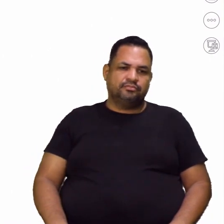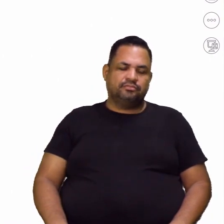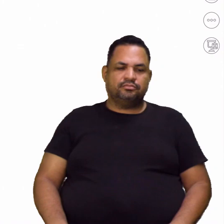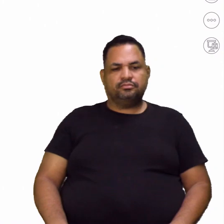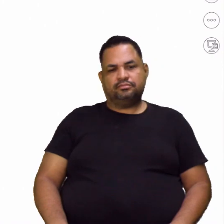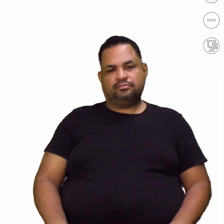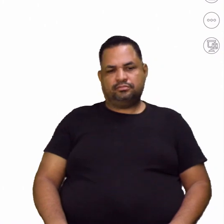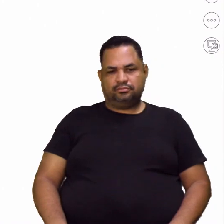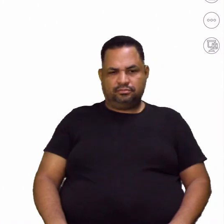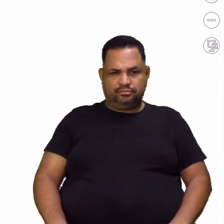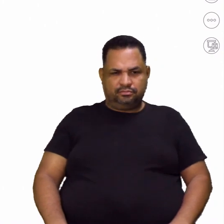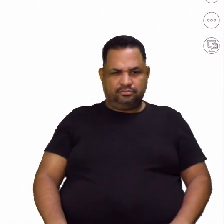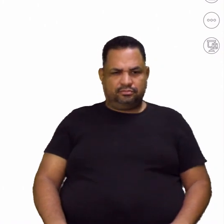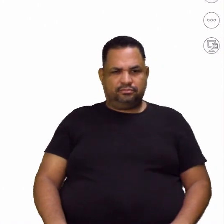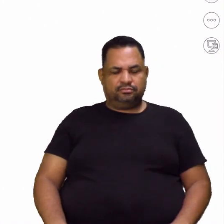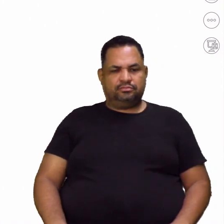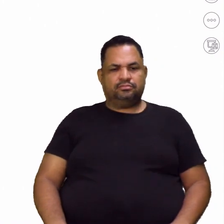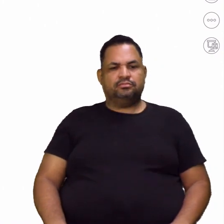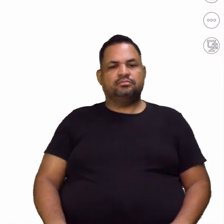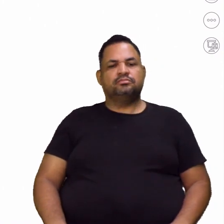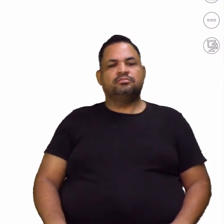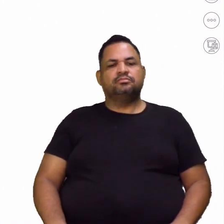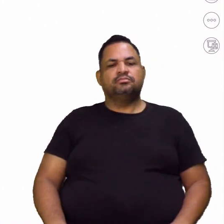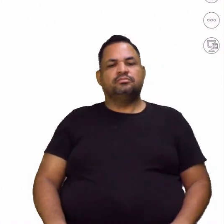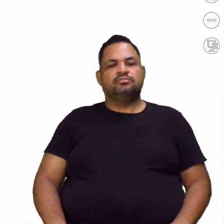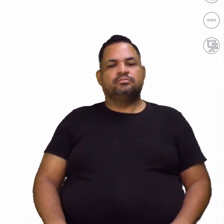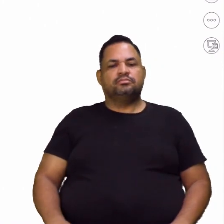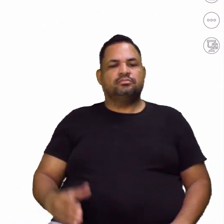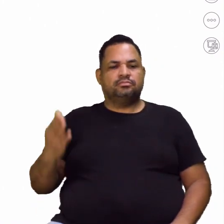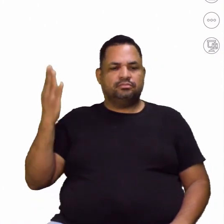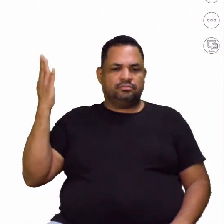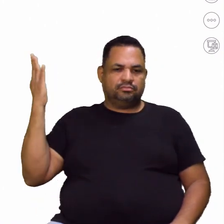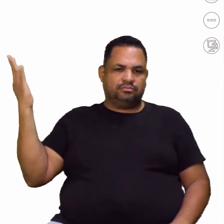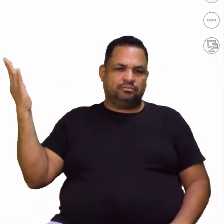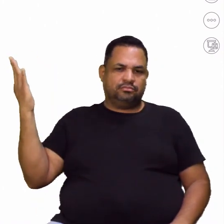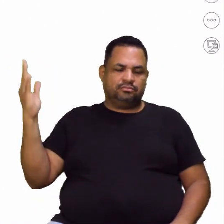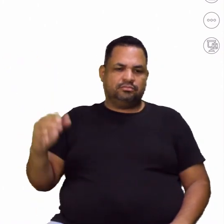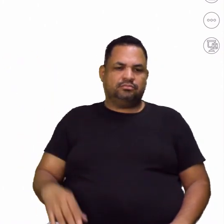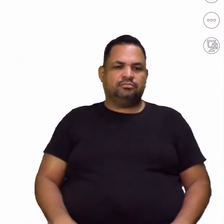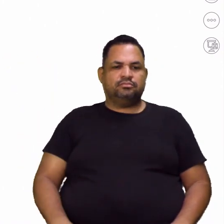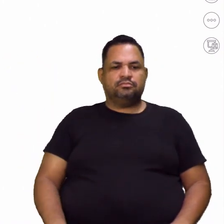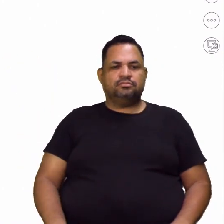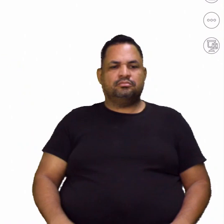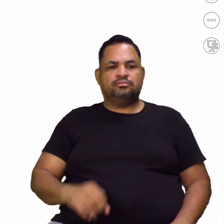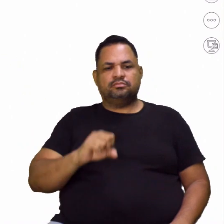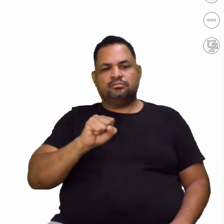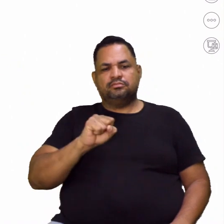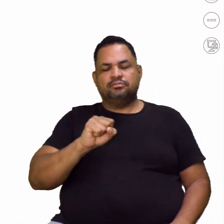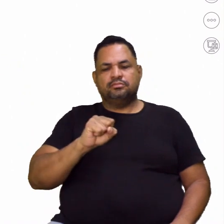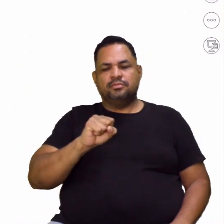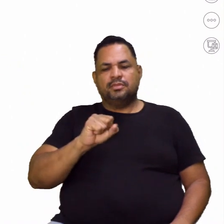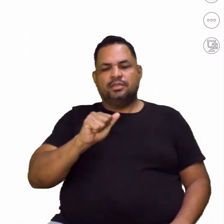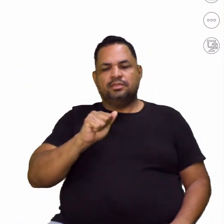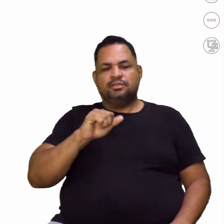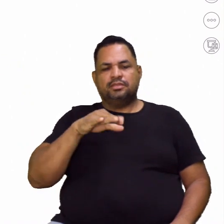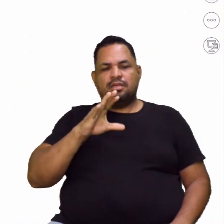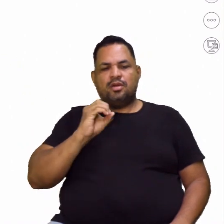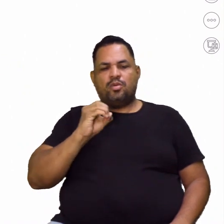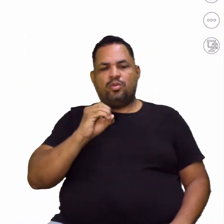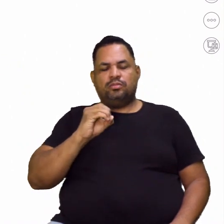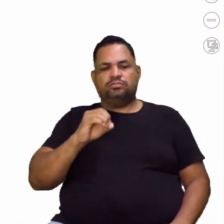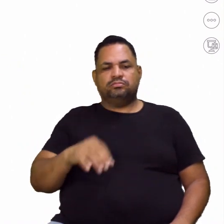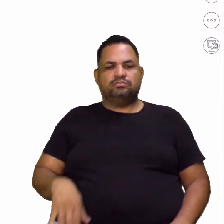Então, nós temos aqui, ó. São. Ó, esse são quer dizer uma pessoa sadia. Ela pode ser, ó.